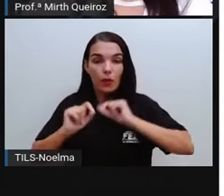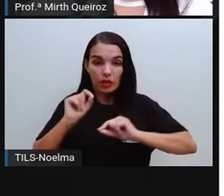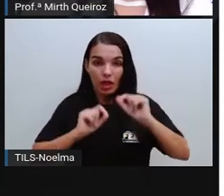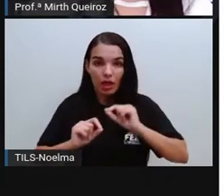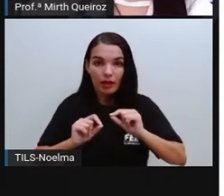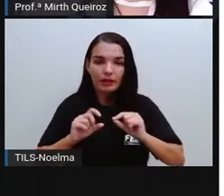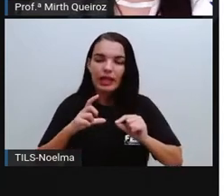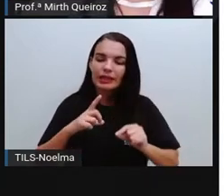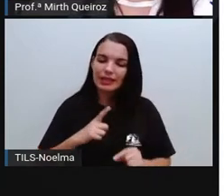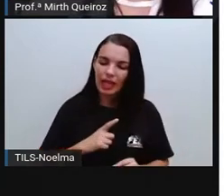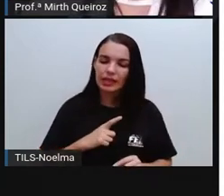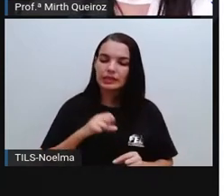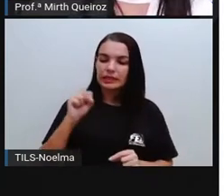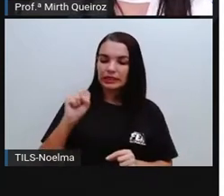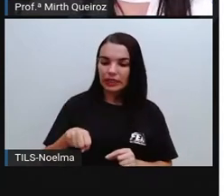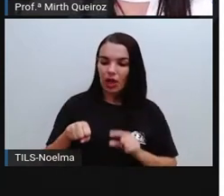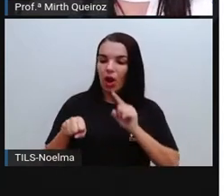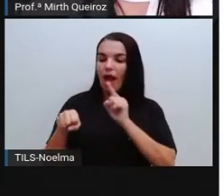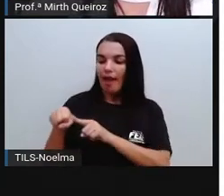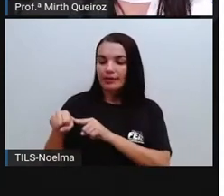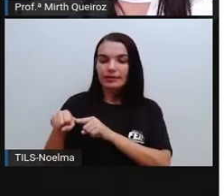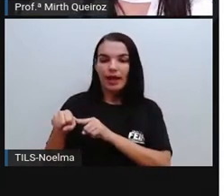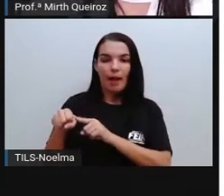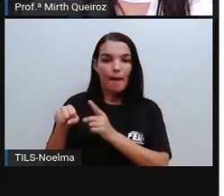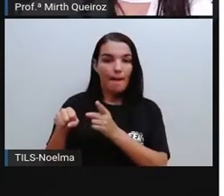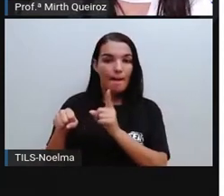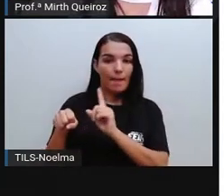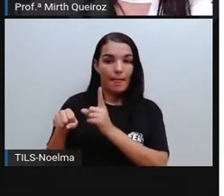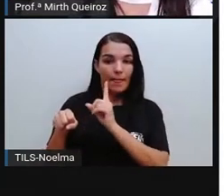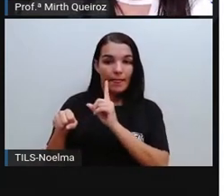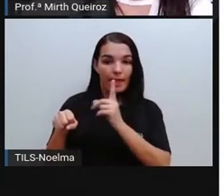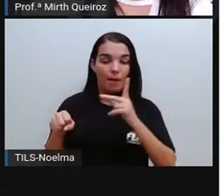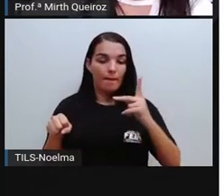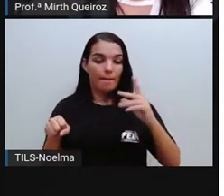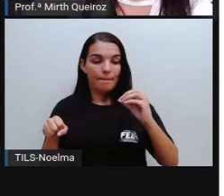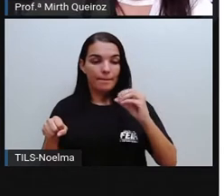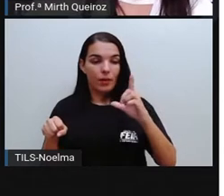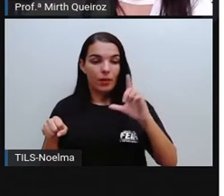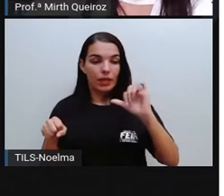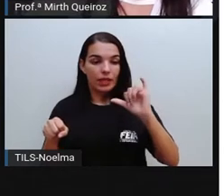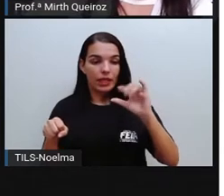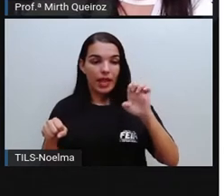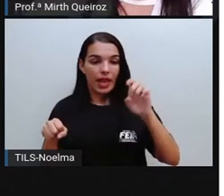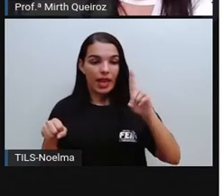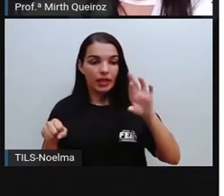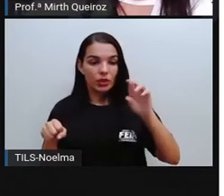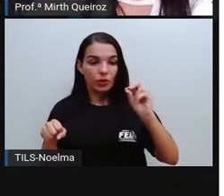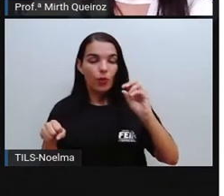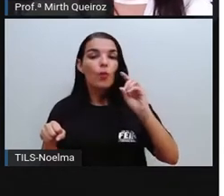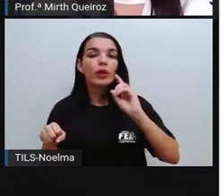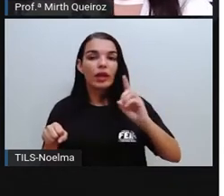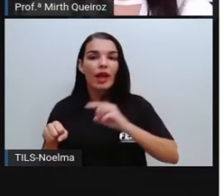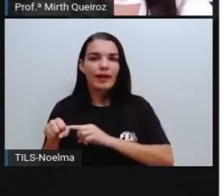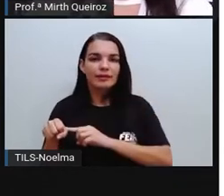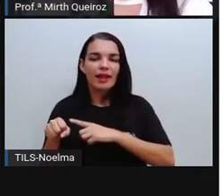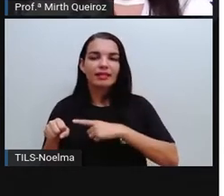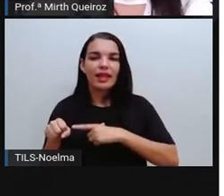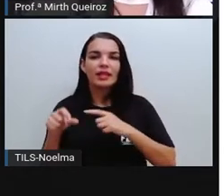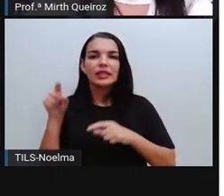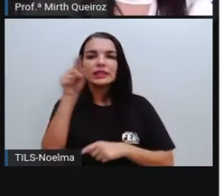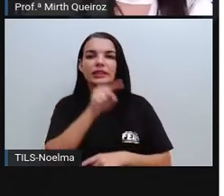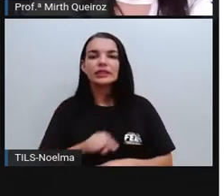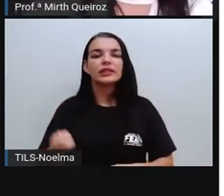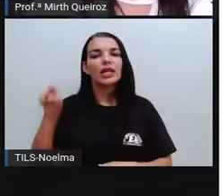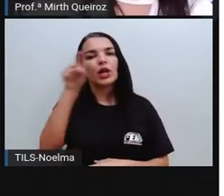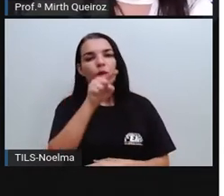vai ter um corpo redondo e pelo fato de possuir esse corpo redondo vai permitir a ele rolar. Então,